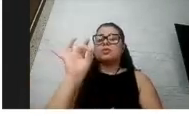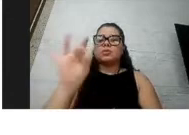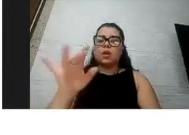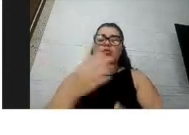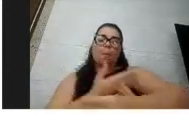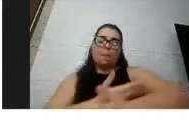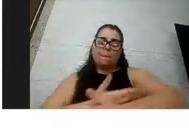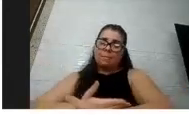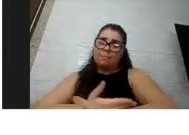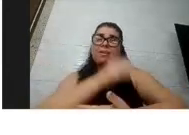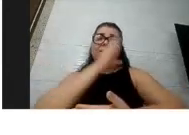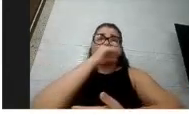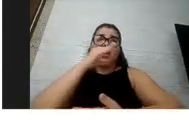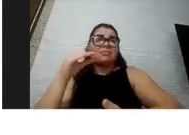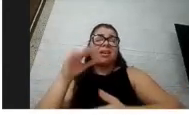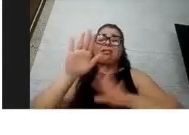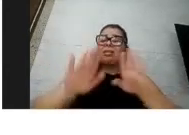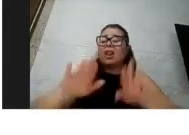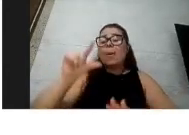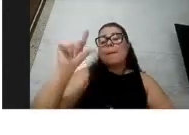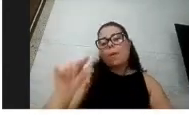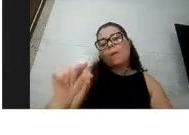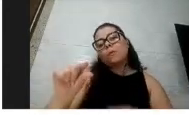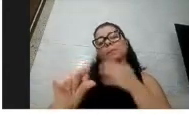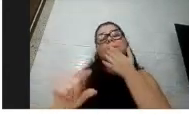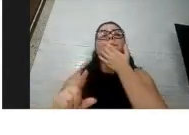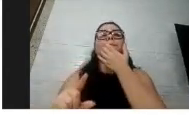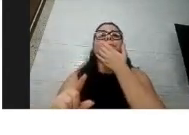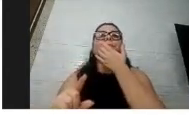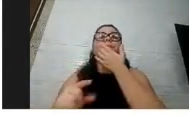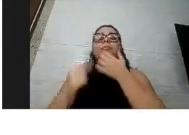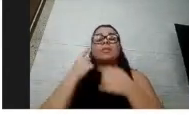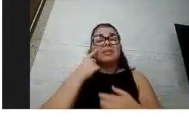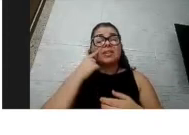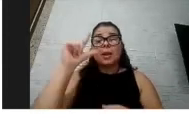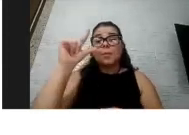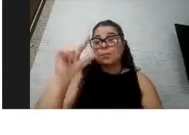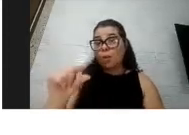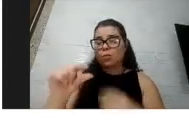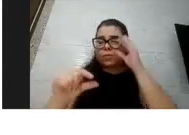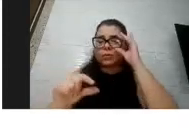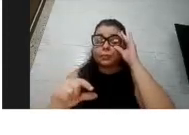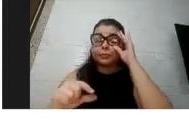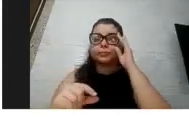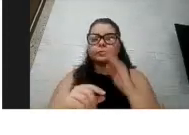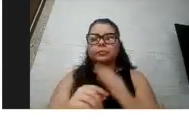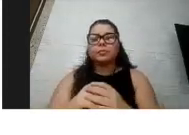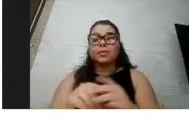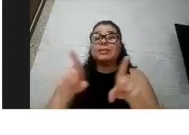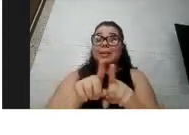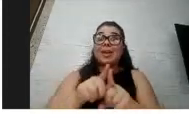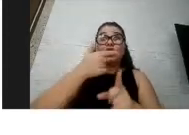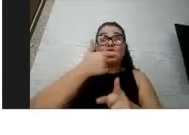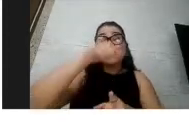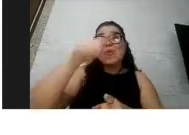uma adolescente, então aqui o que tem em comum, primeiro assim, para a gente ver que são pouquíssimos casos na literatura e de outras deficiências,